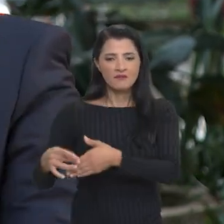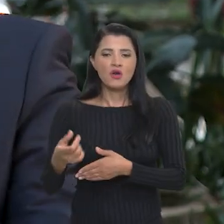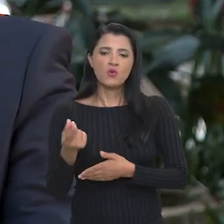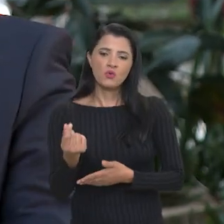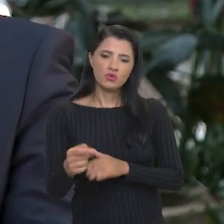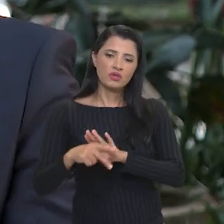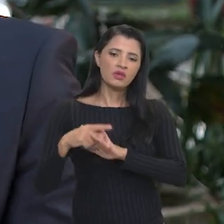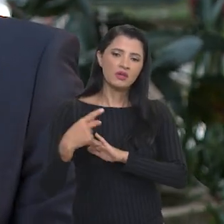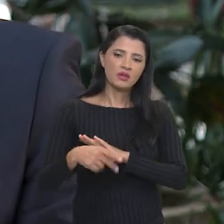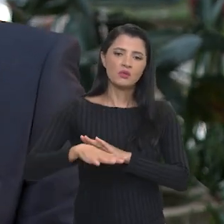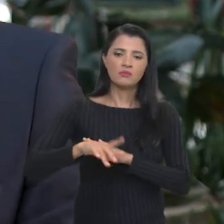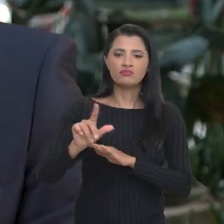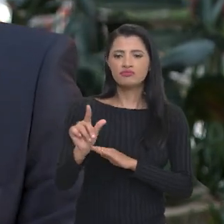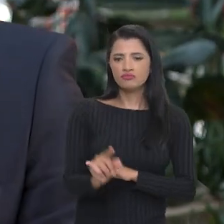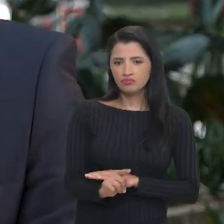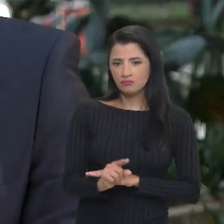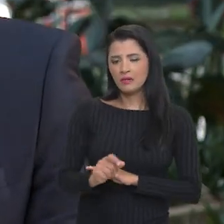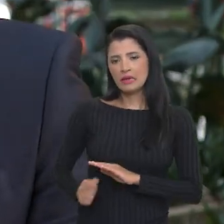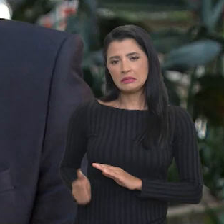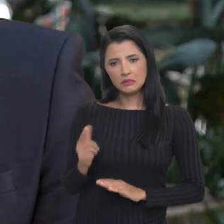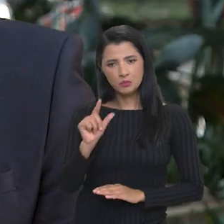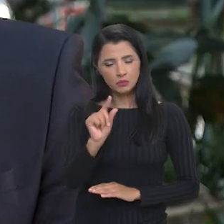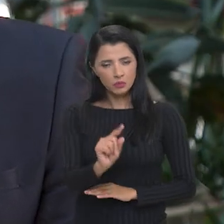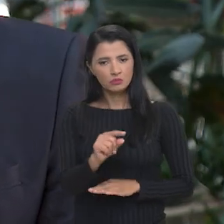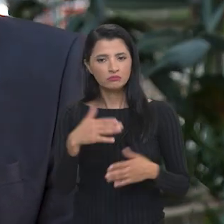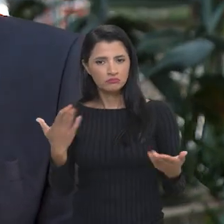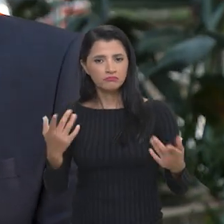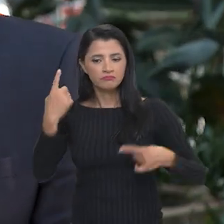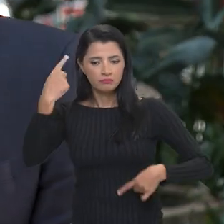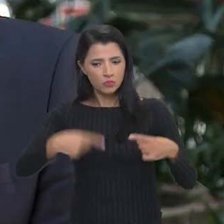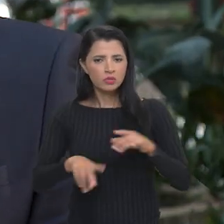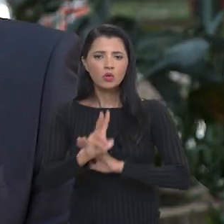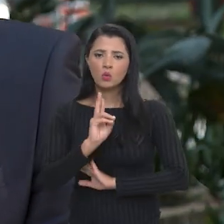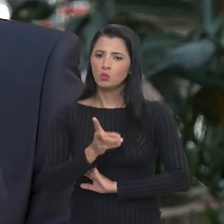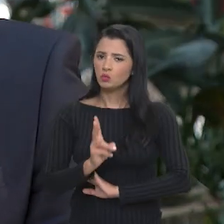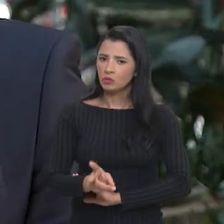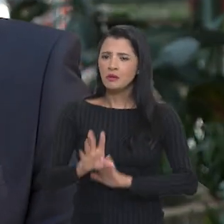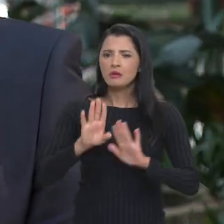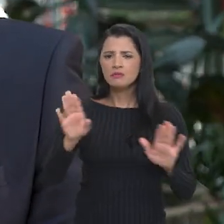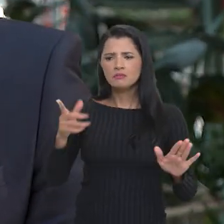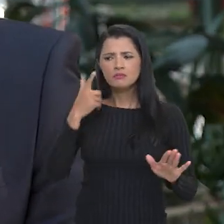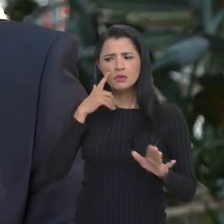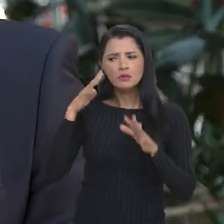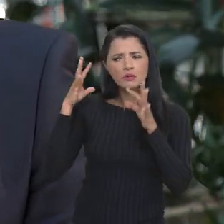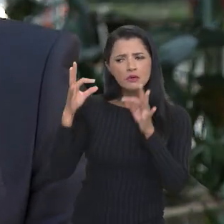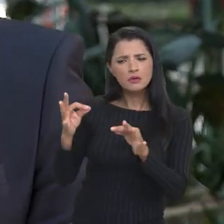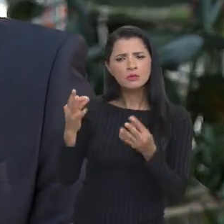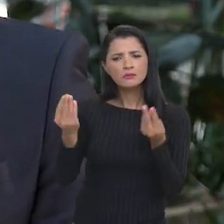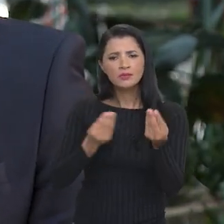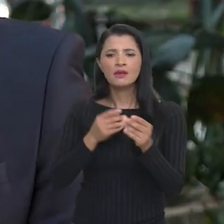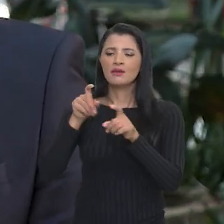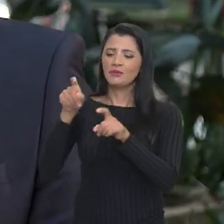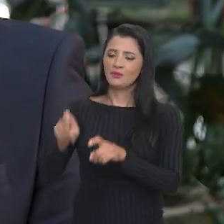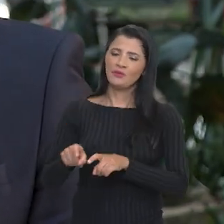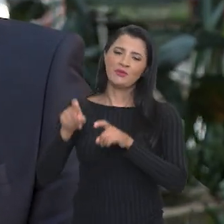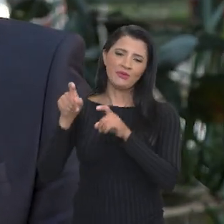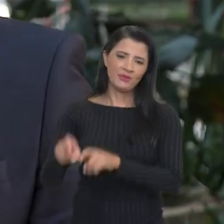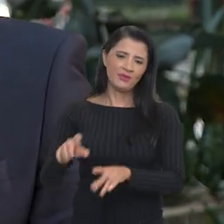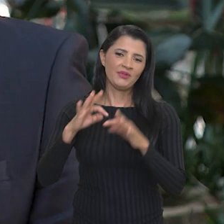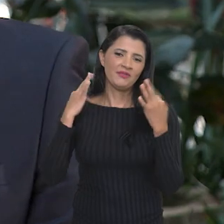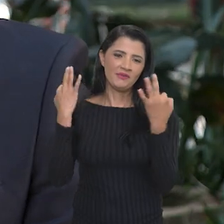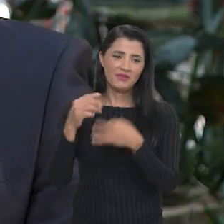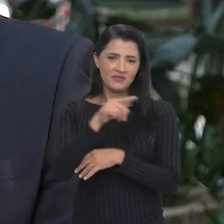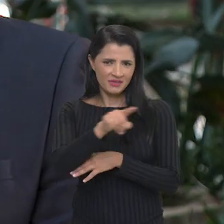todas essas políticas estão mantidas. Mas o olhar atencioso da agricultura familiar. Tu sabes que muitos pequenos agricultores